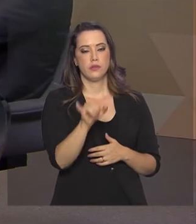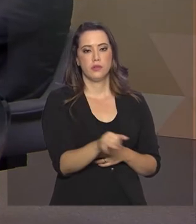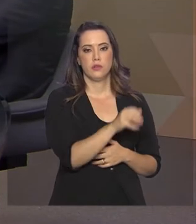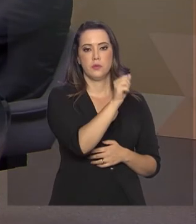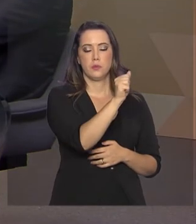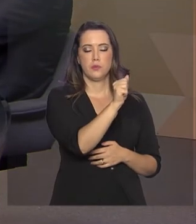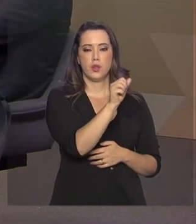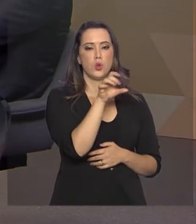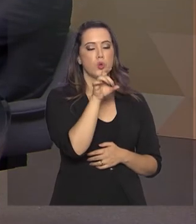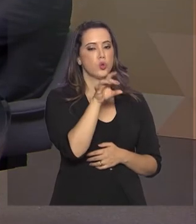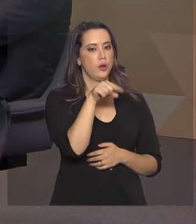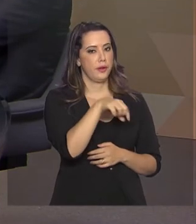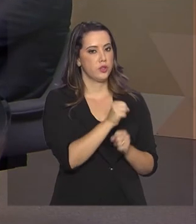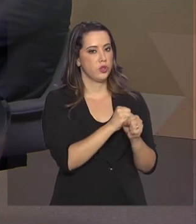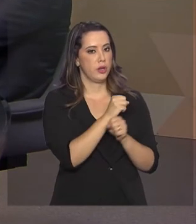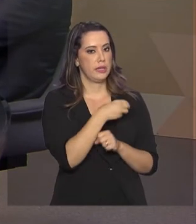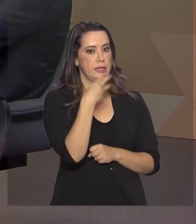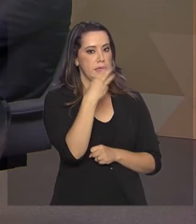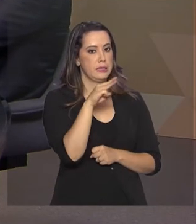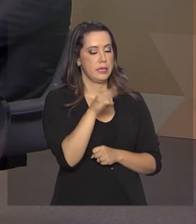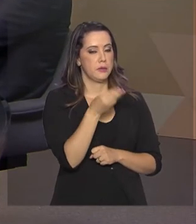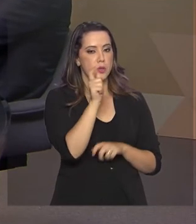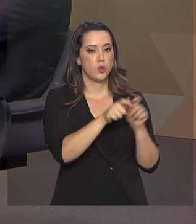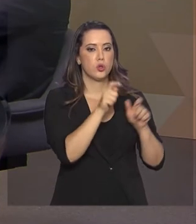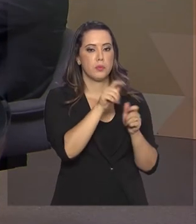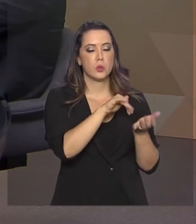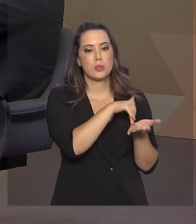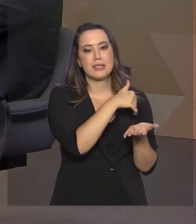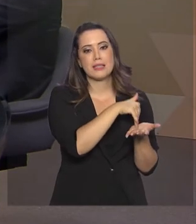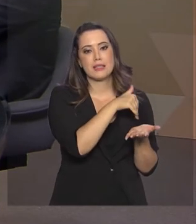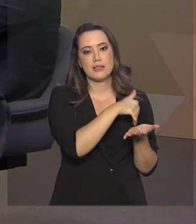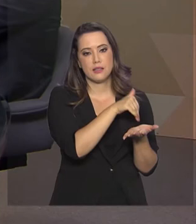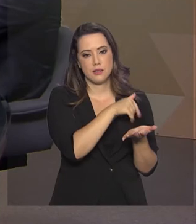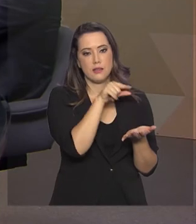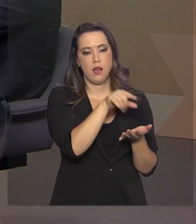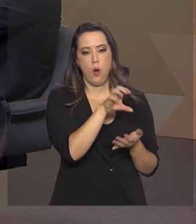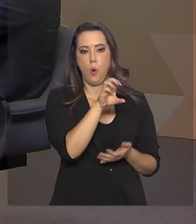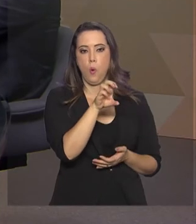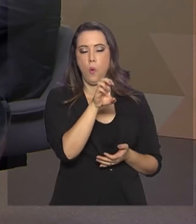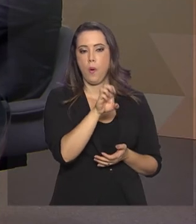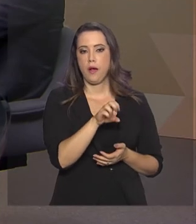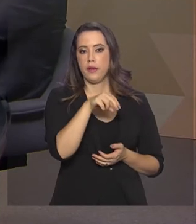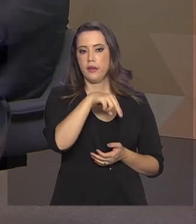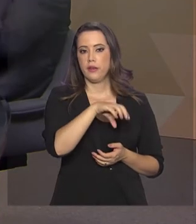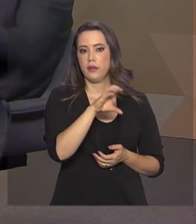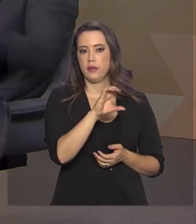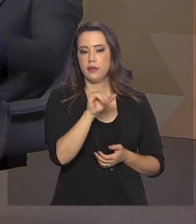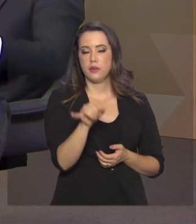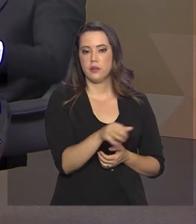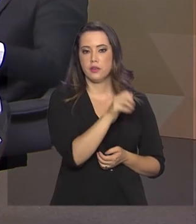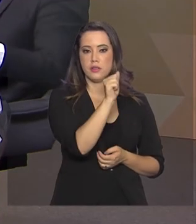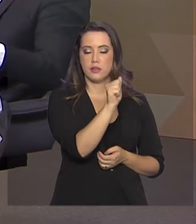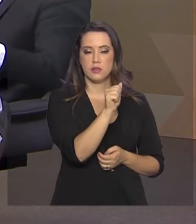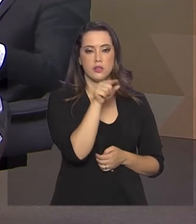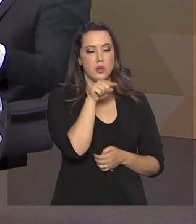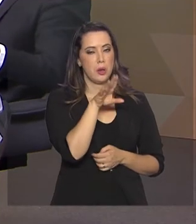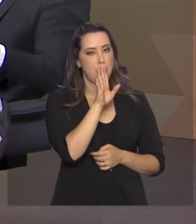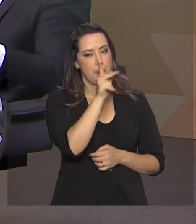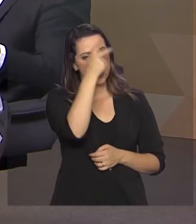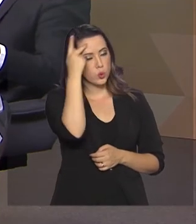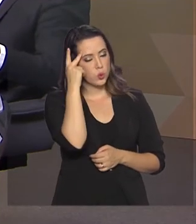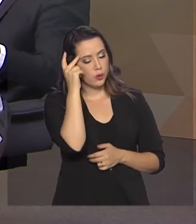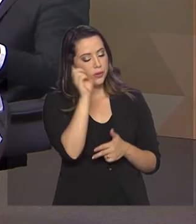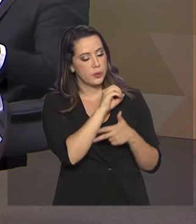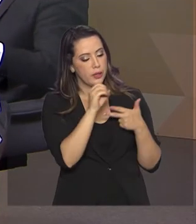Então, só esse ano nós tivemos 3 milhões de inscritos para o Enseja. Então, aquelas pessoas que faziam o Enem com o objetivo de